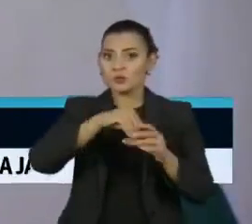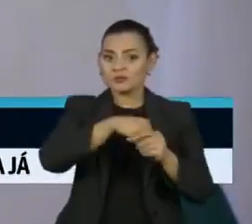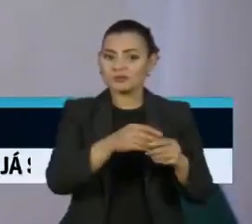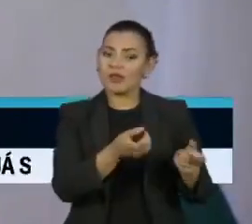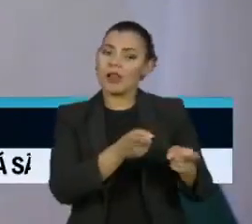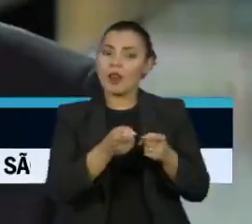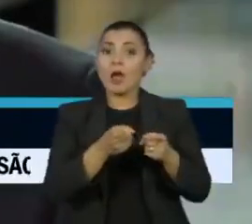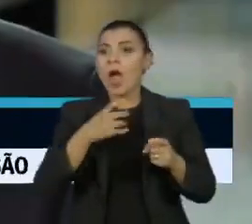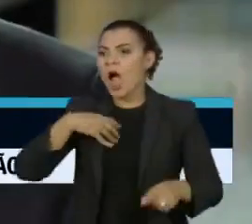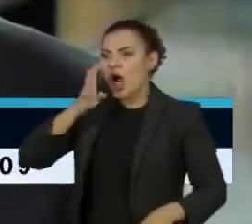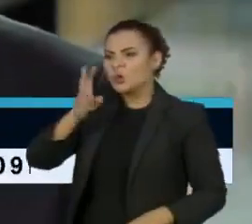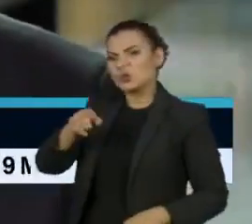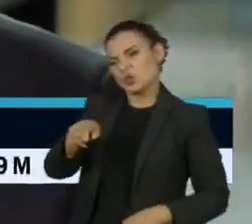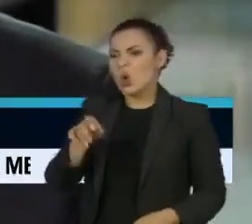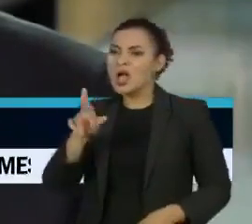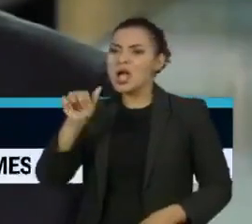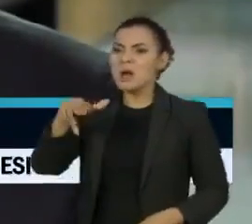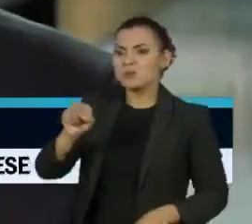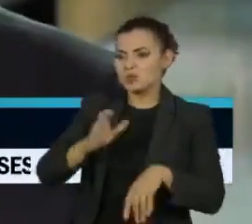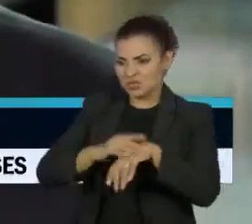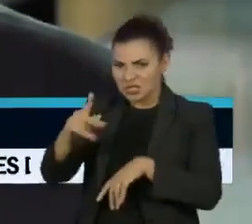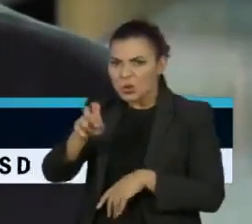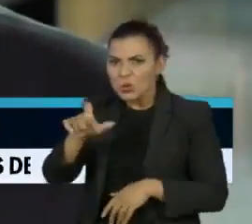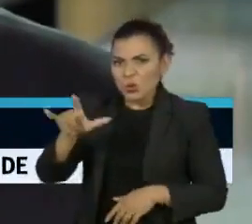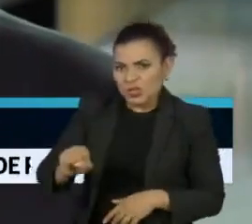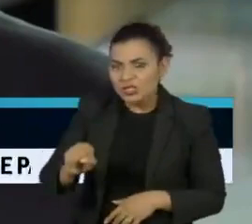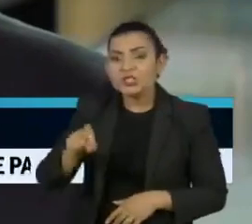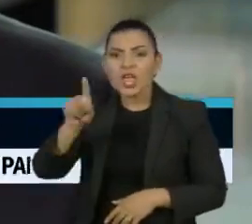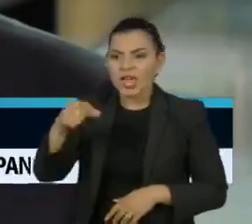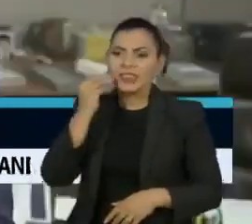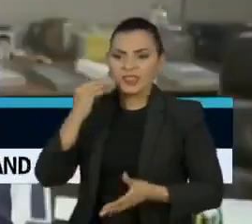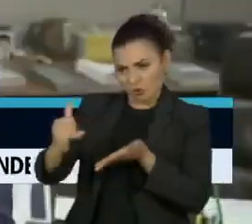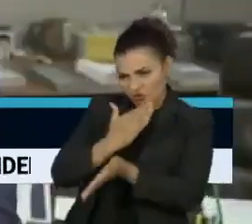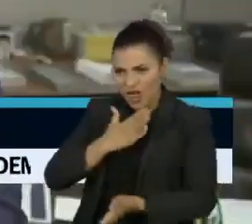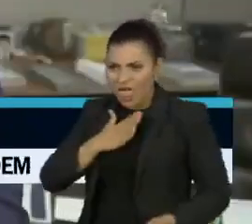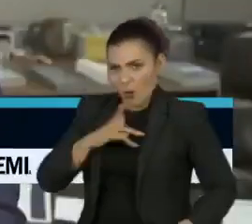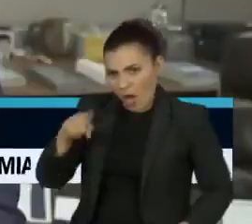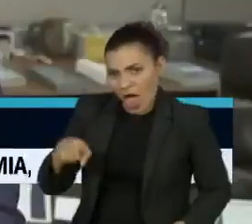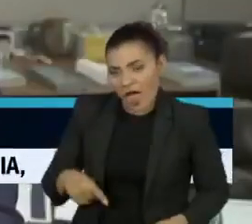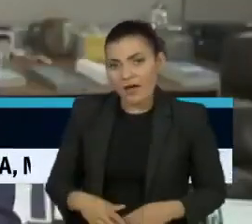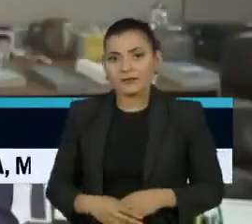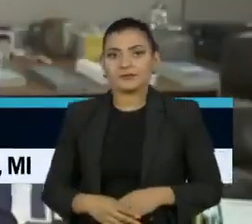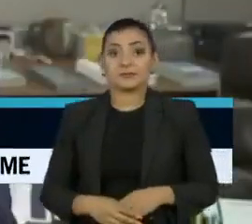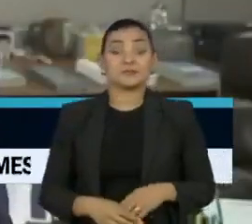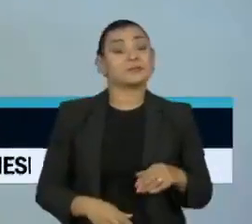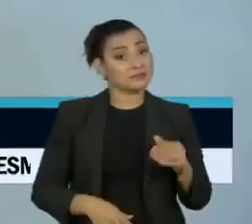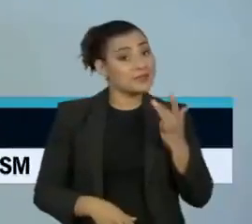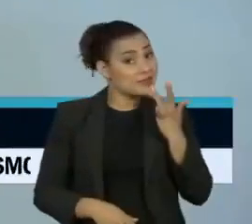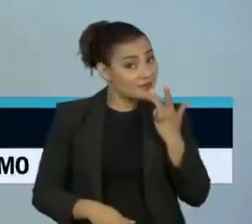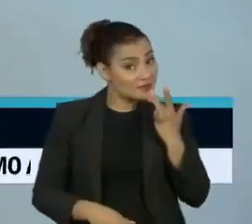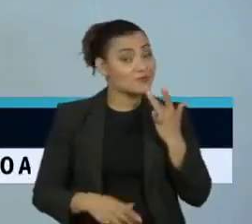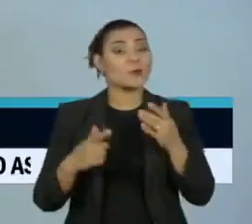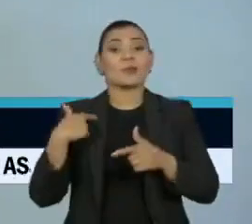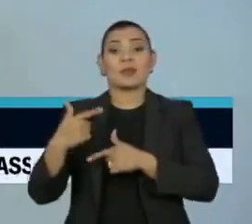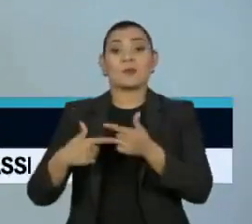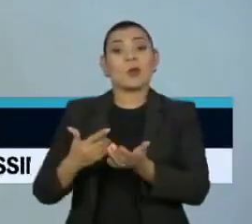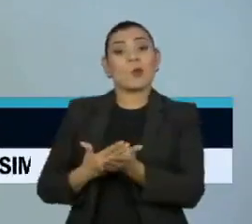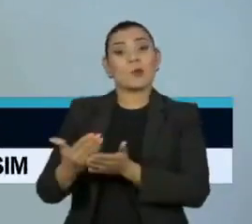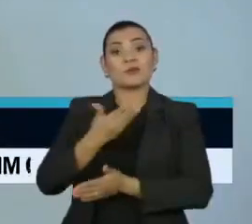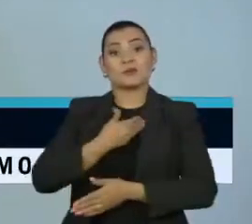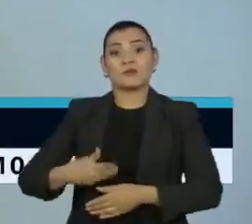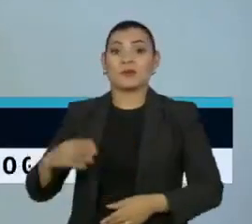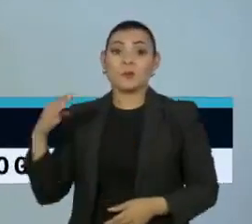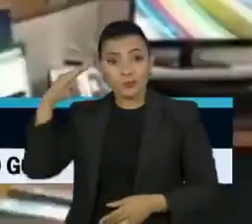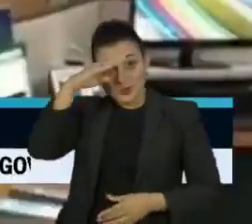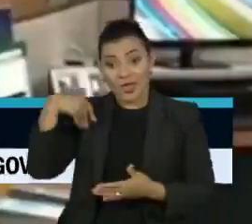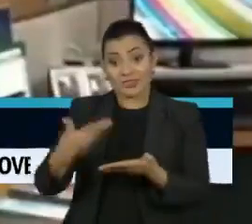Antônio teria acusado Ramos de conspirar para tirá-lo do cargo. Álvaro Antônio estava no cargo desde o início do governo